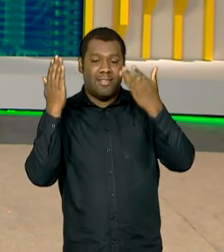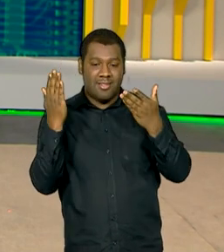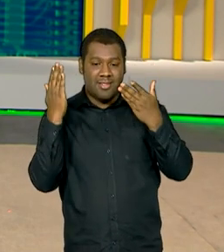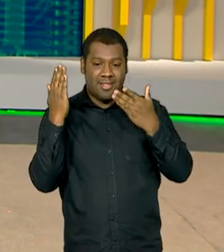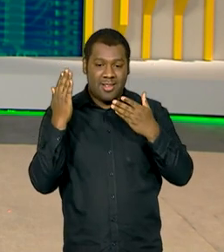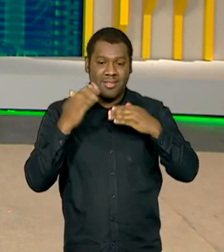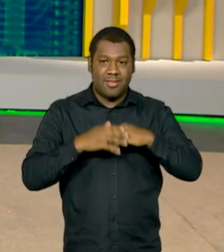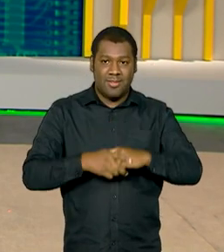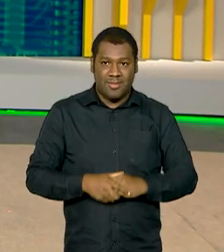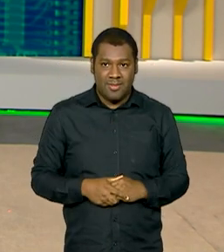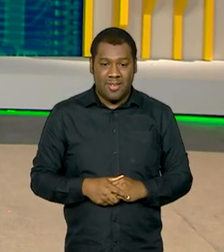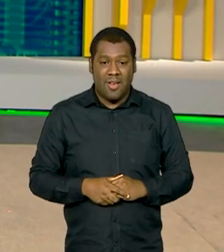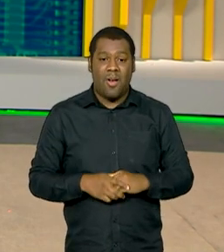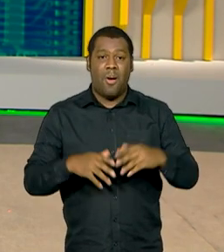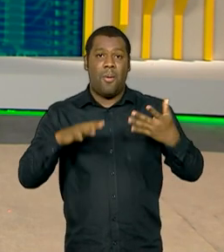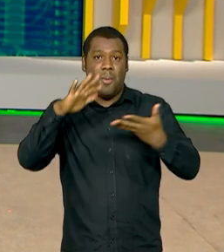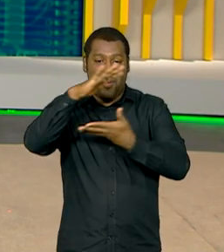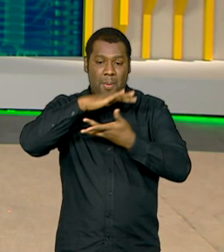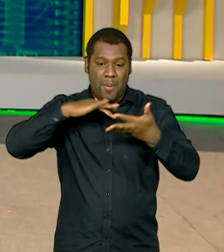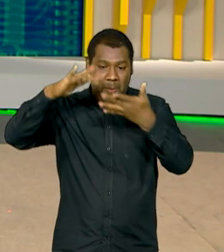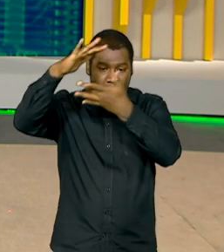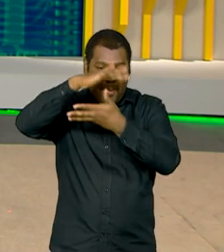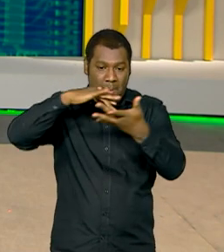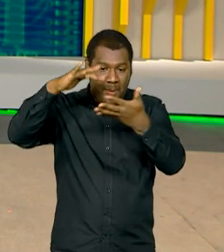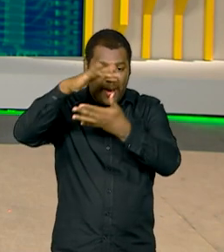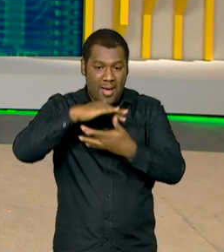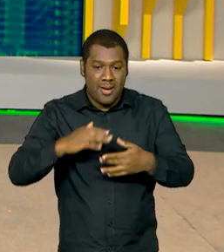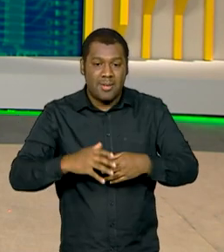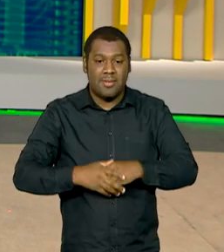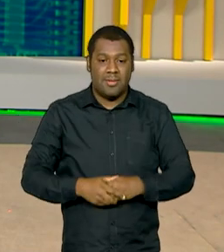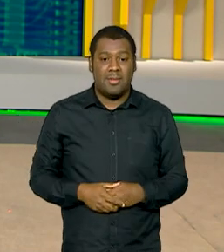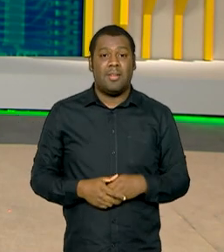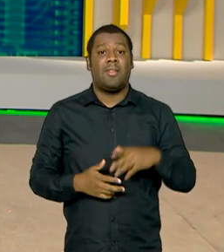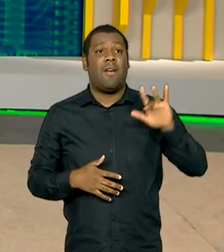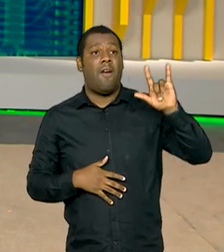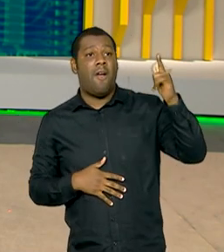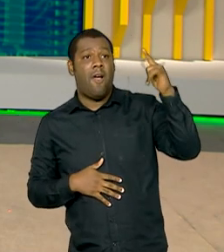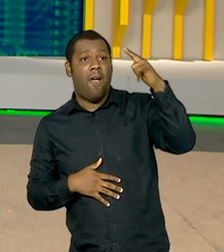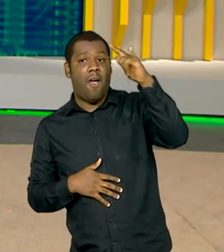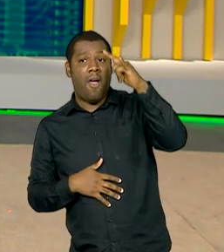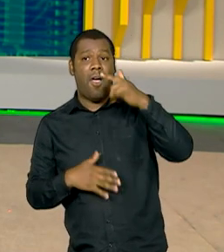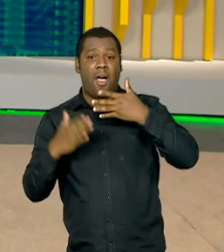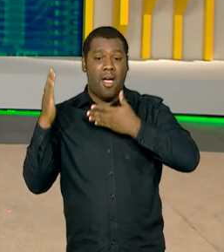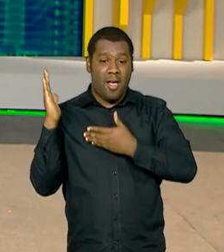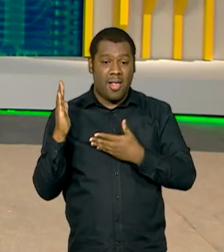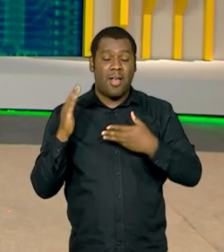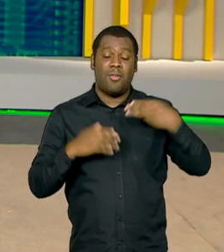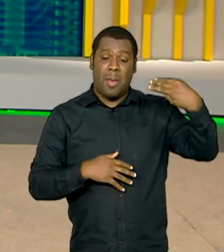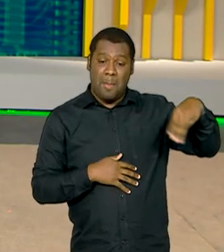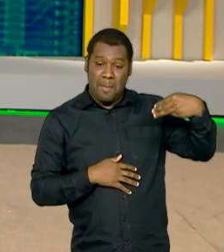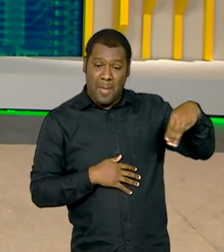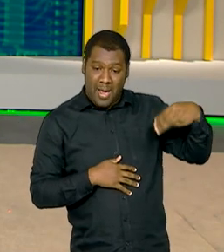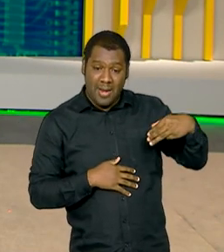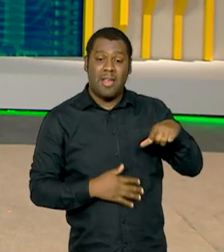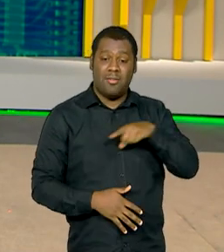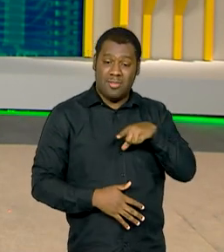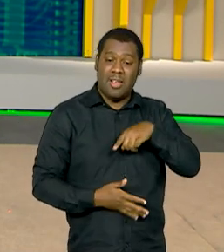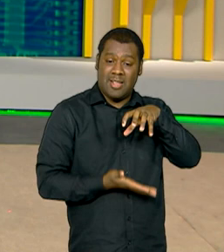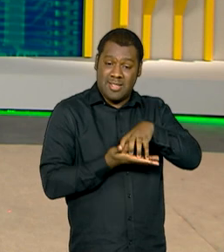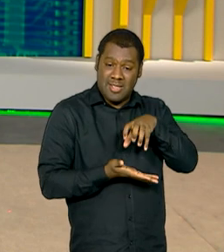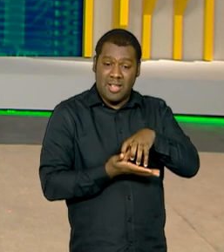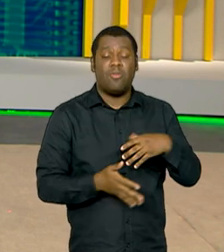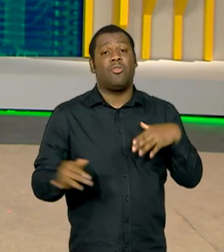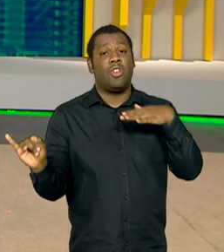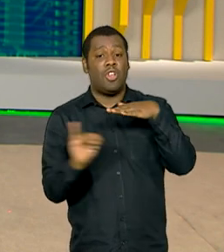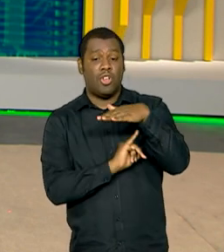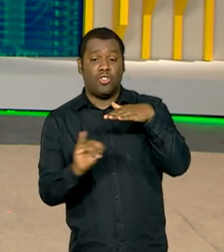lançamentos de satélites que podem ocorrer, por exemplo, da base de Alcântara, no Maranhão. E nesta quinta-feira, a instituição